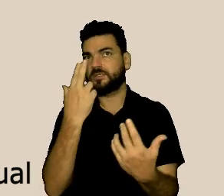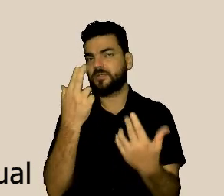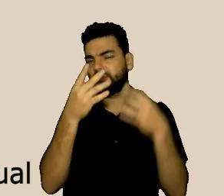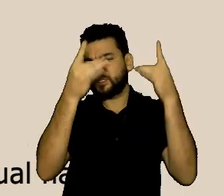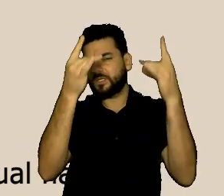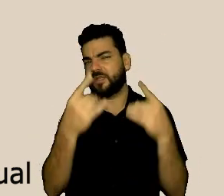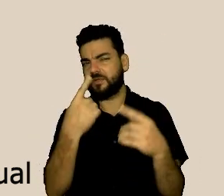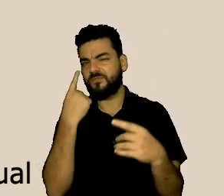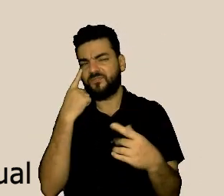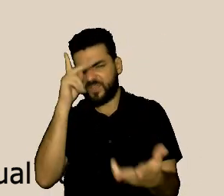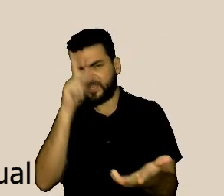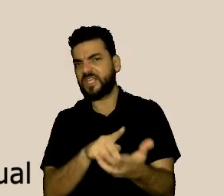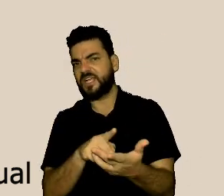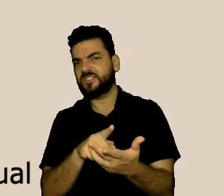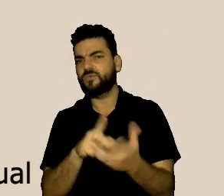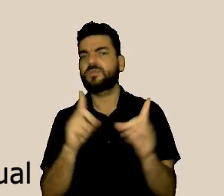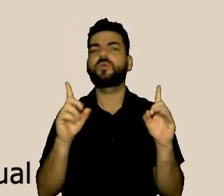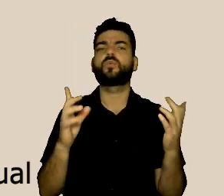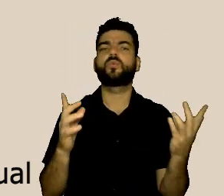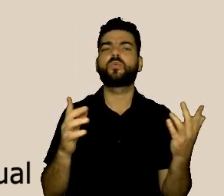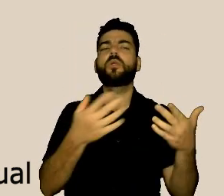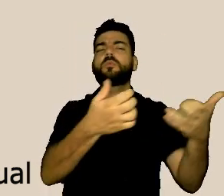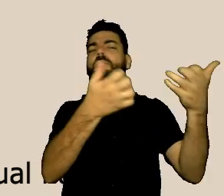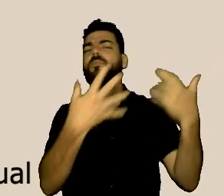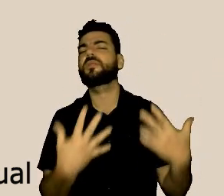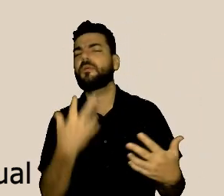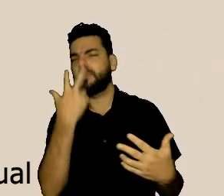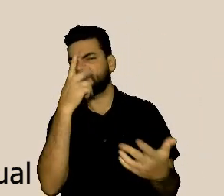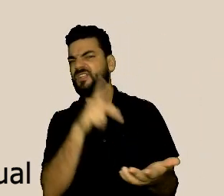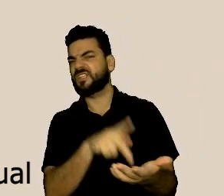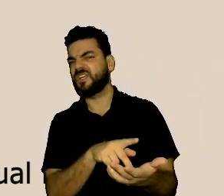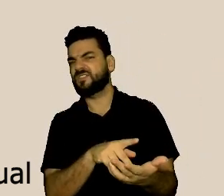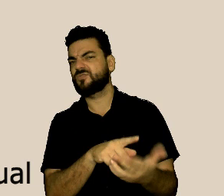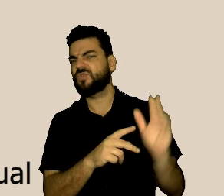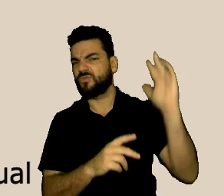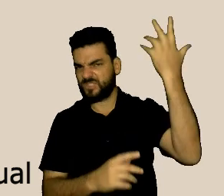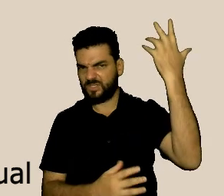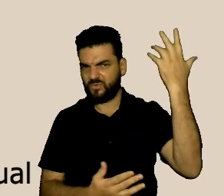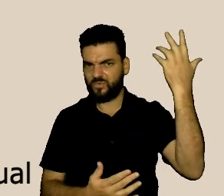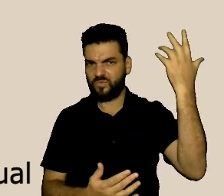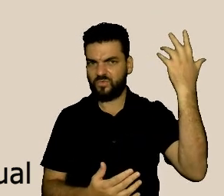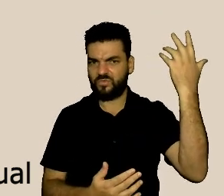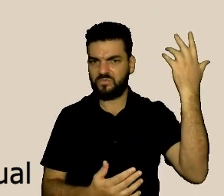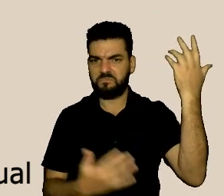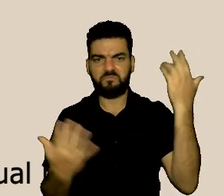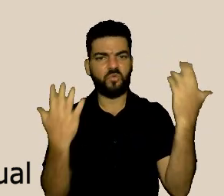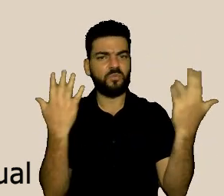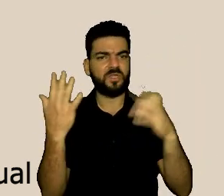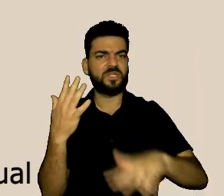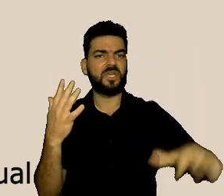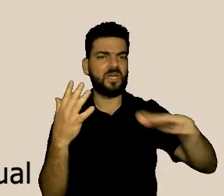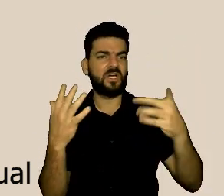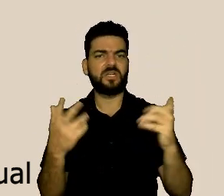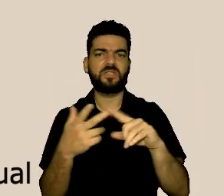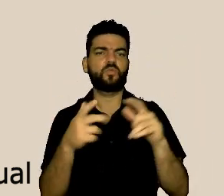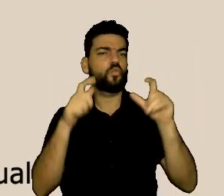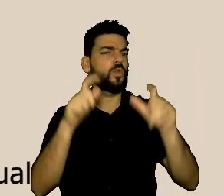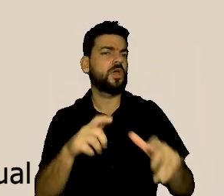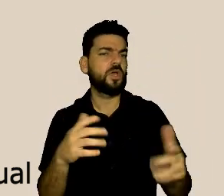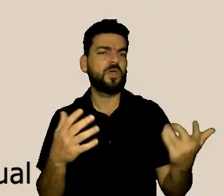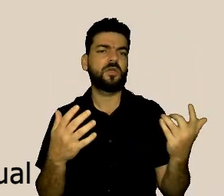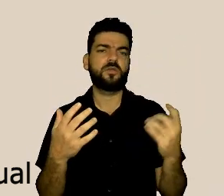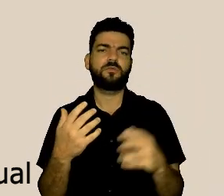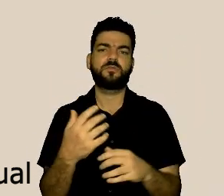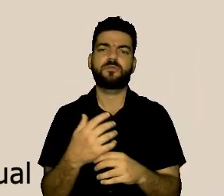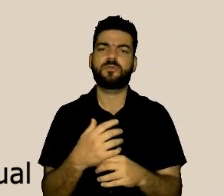condições daquela pessoa, daquele ambiente de trabalho? Existe a verossimilância que são